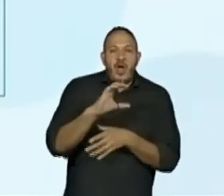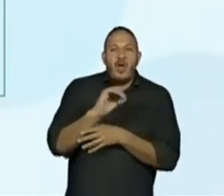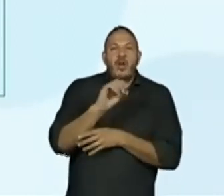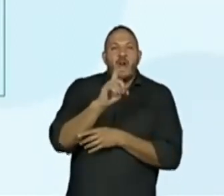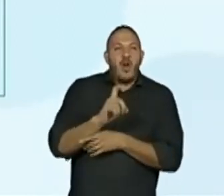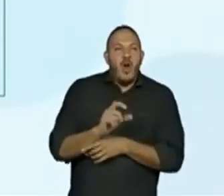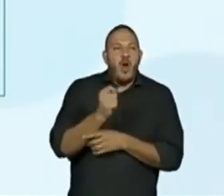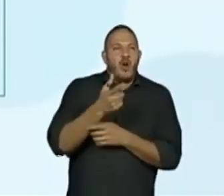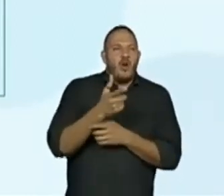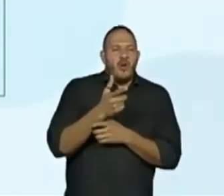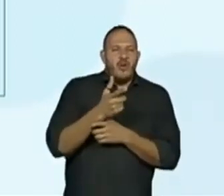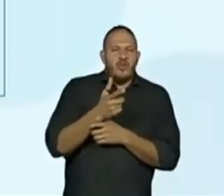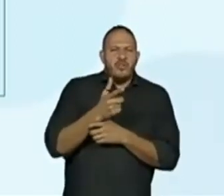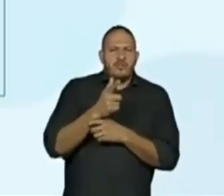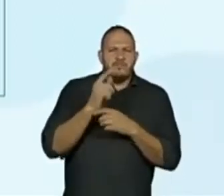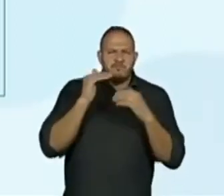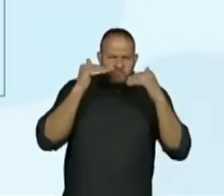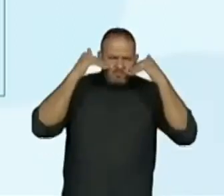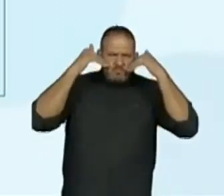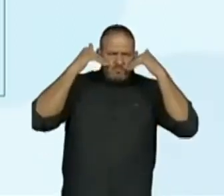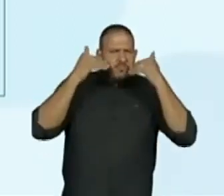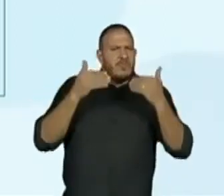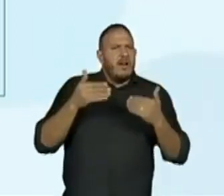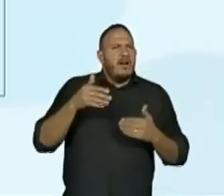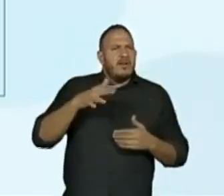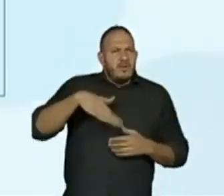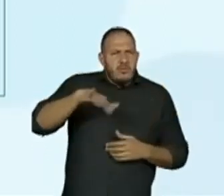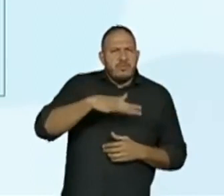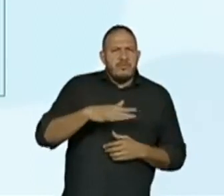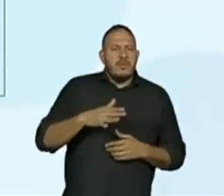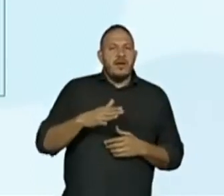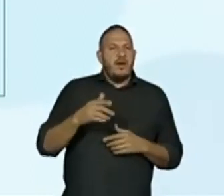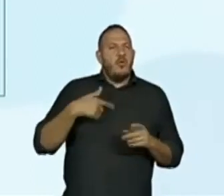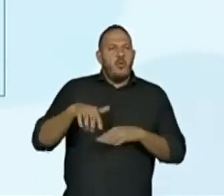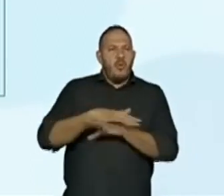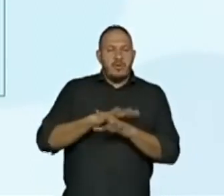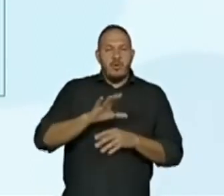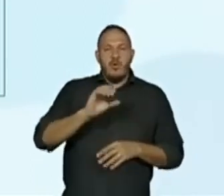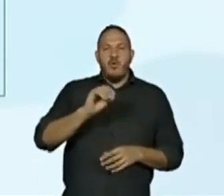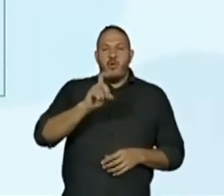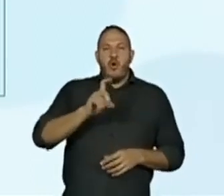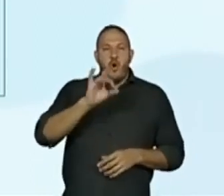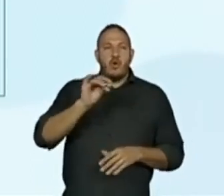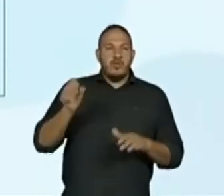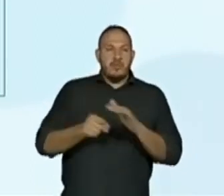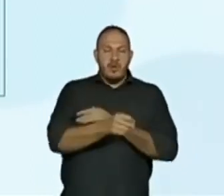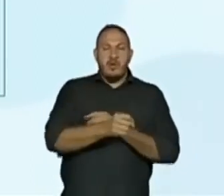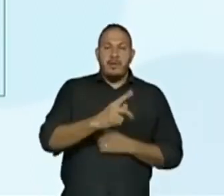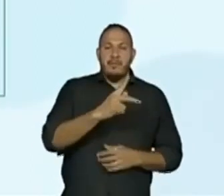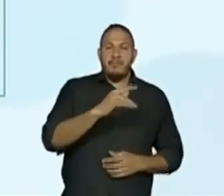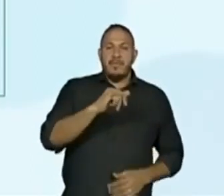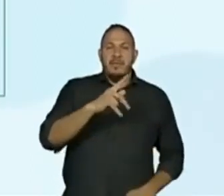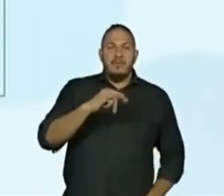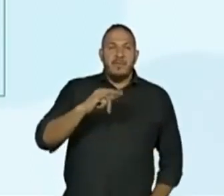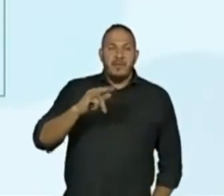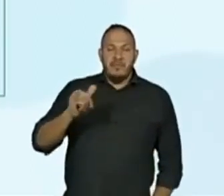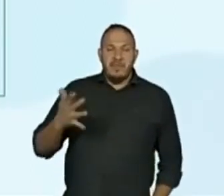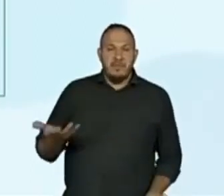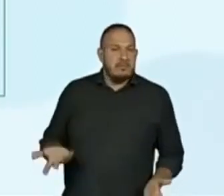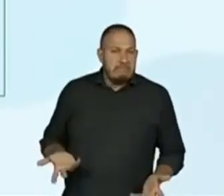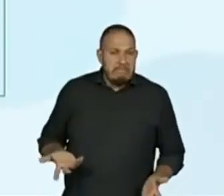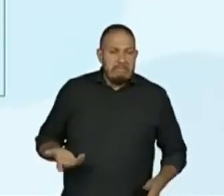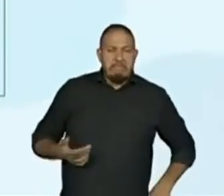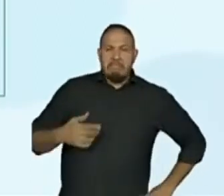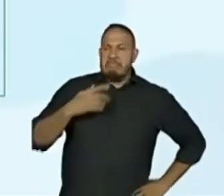Zangou-se o coxo um dia e meteu o mocho na pia, pia, pia. E